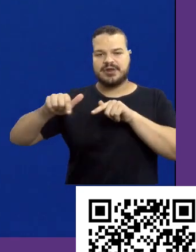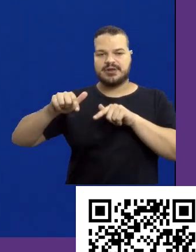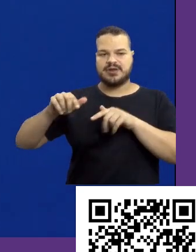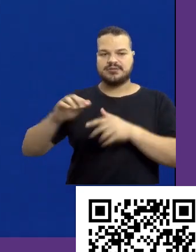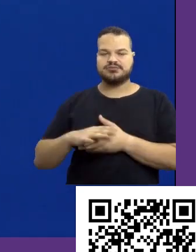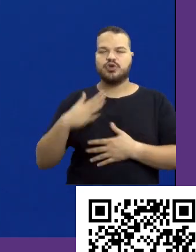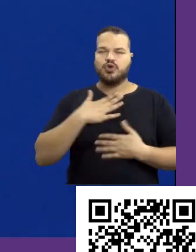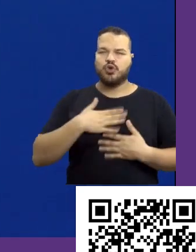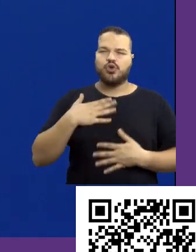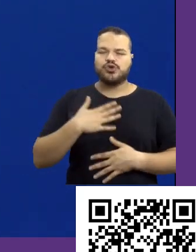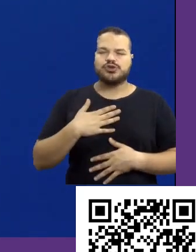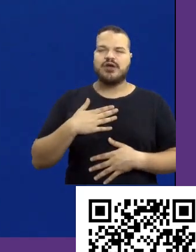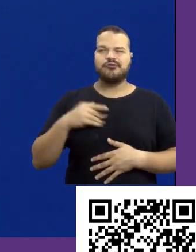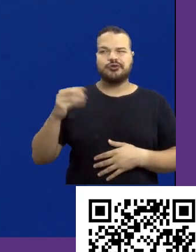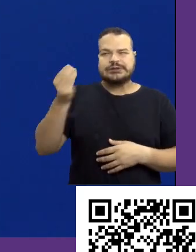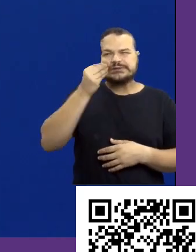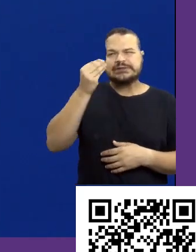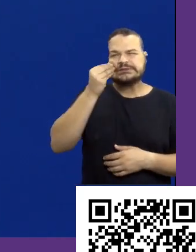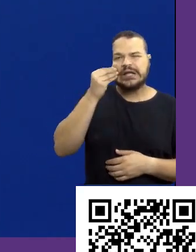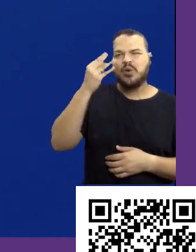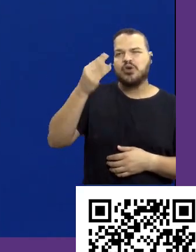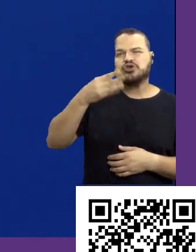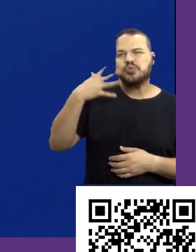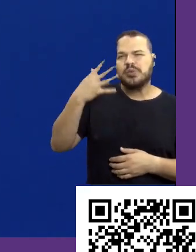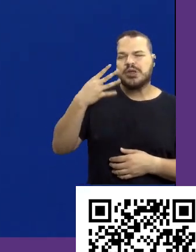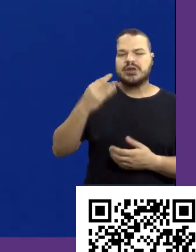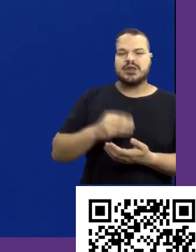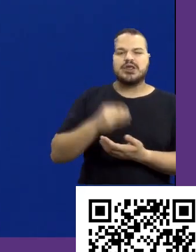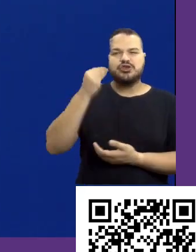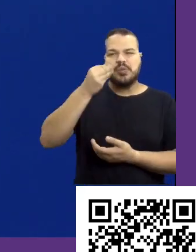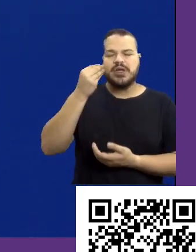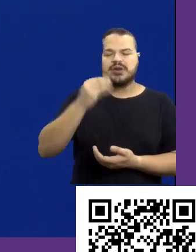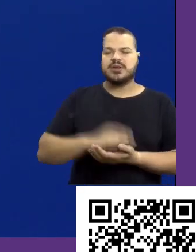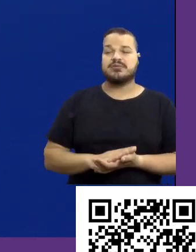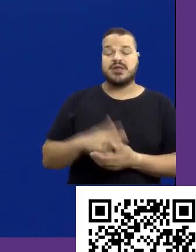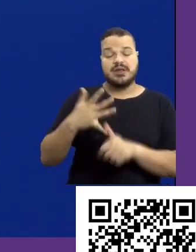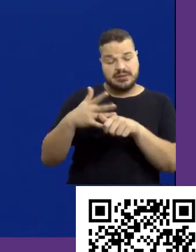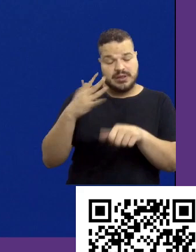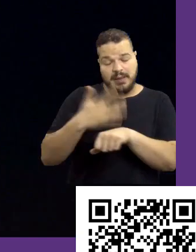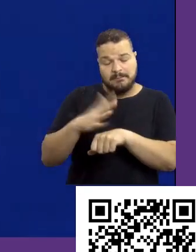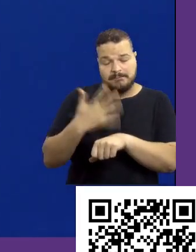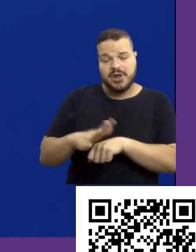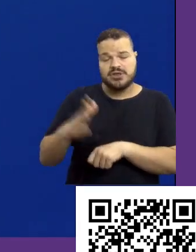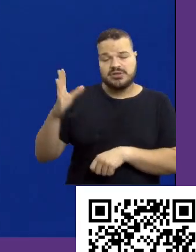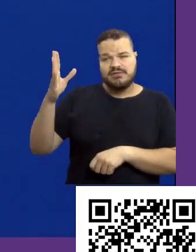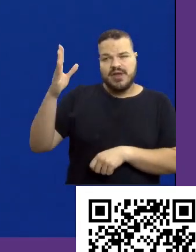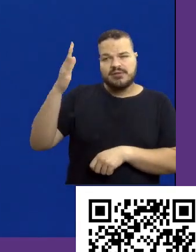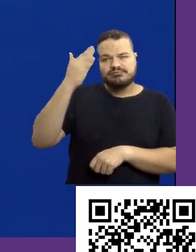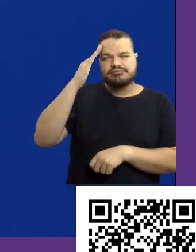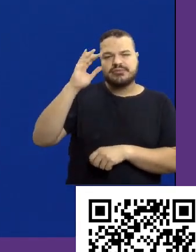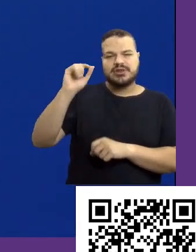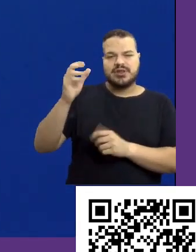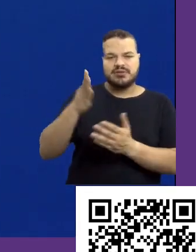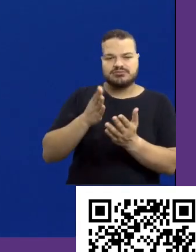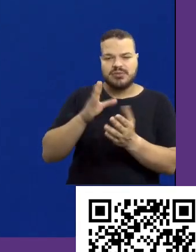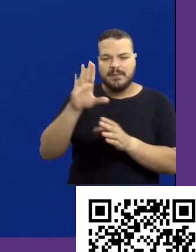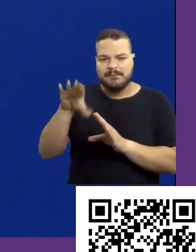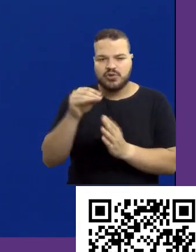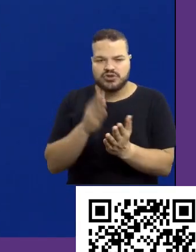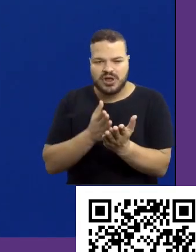disso. Vai tentar uma experiência, porque é só na prática que vocês vão entender. São dois caminhos, buscar o